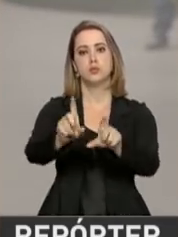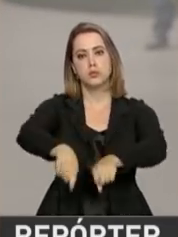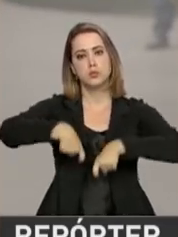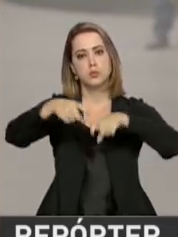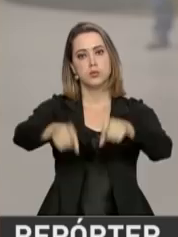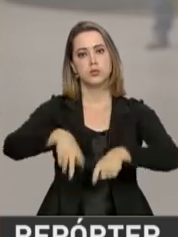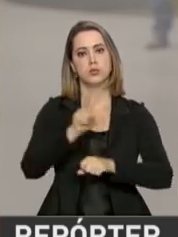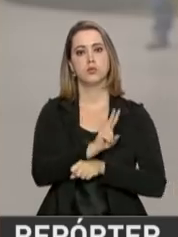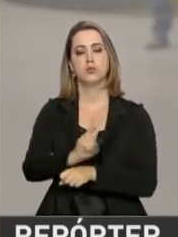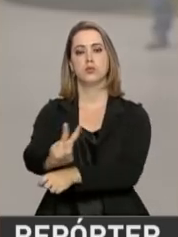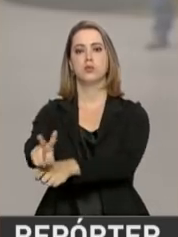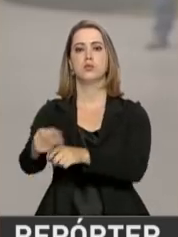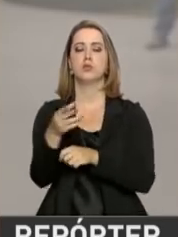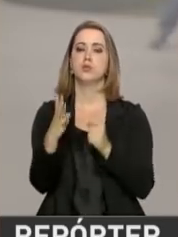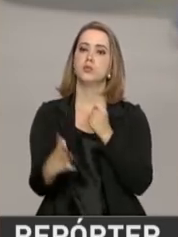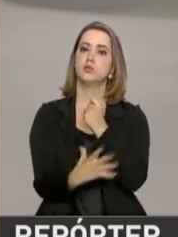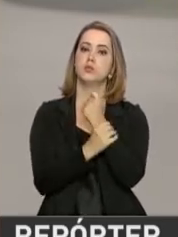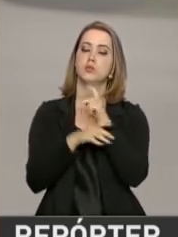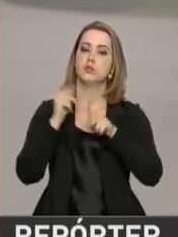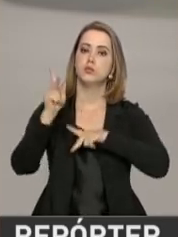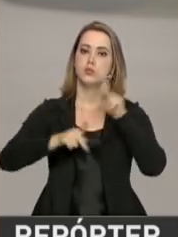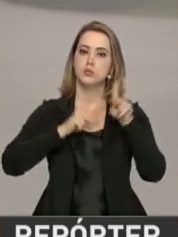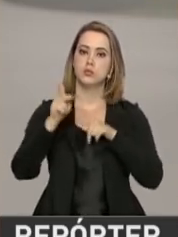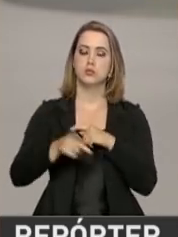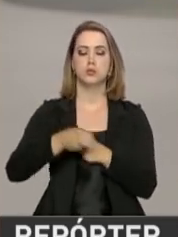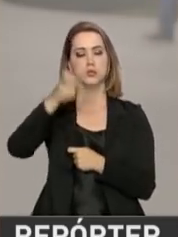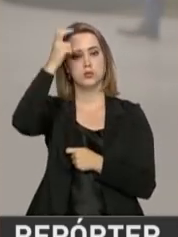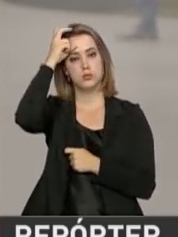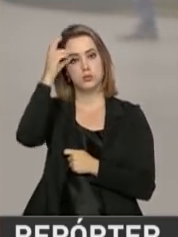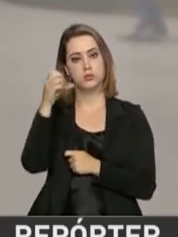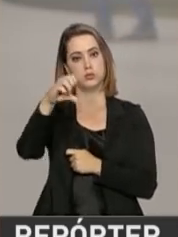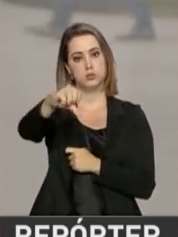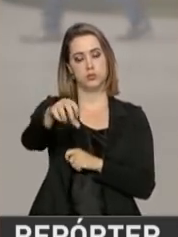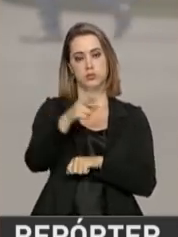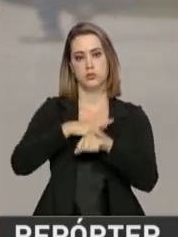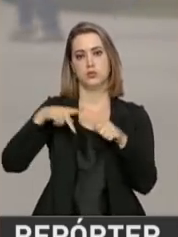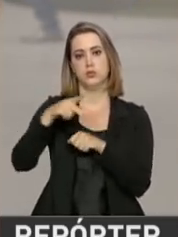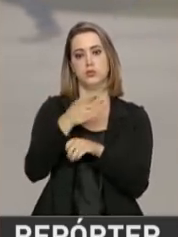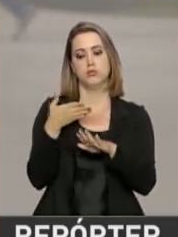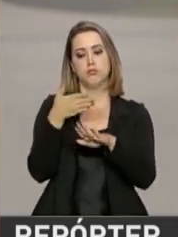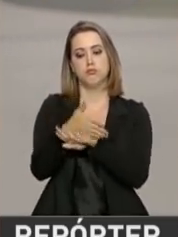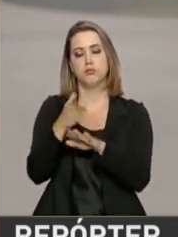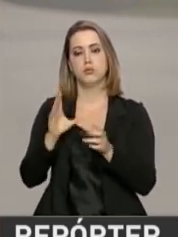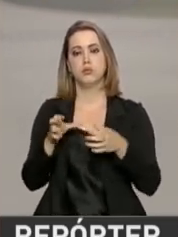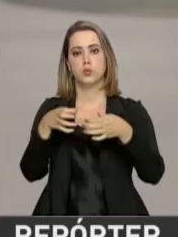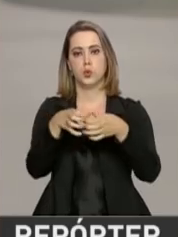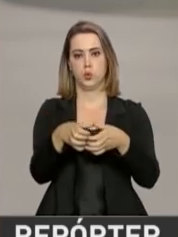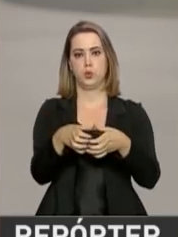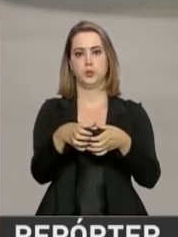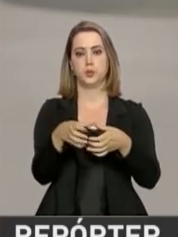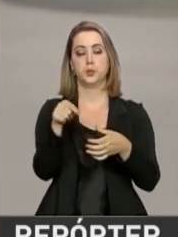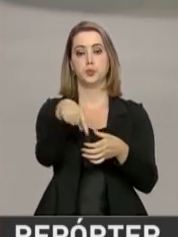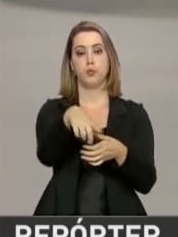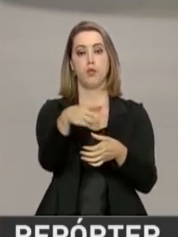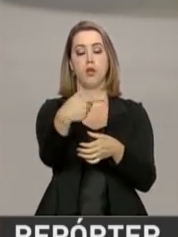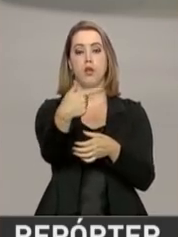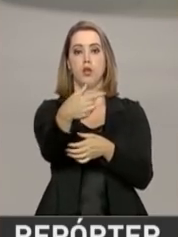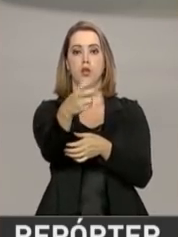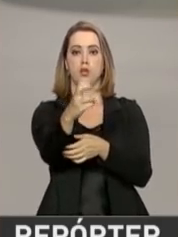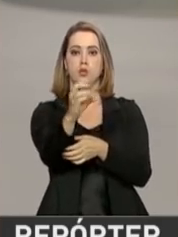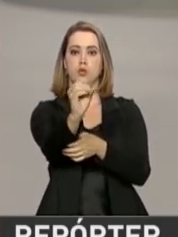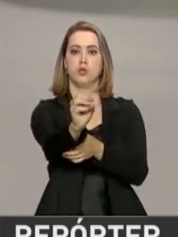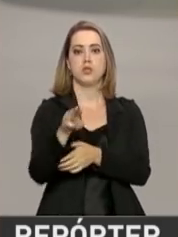agricultura, defesa, segurança pública e cultura. Nove países fazem parte do grupo. São cerca de 250